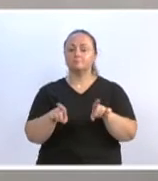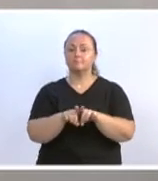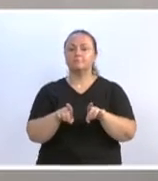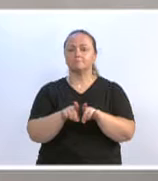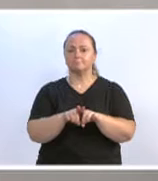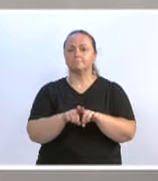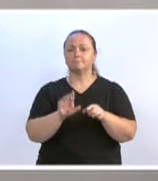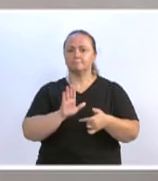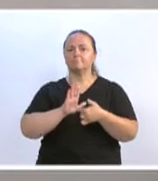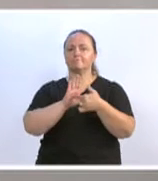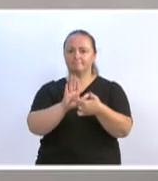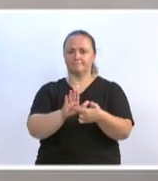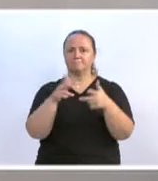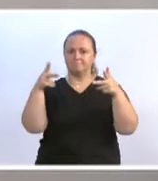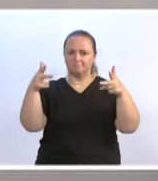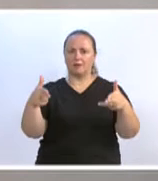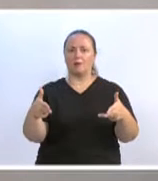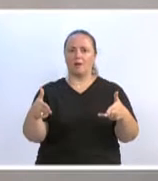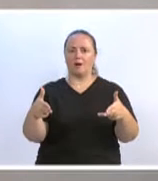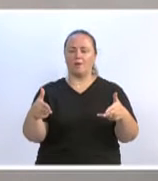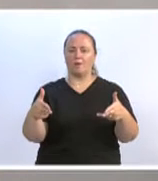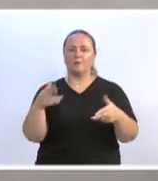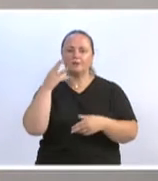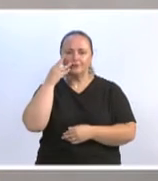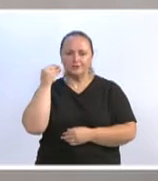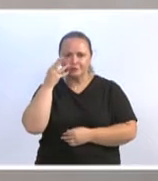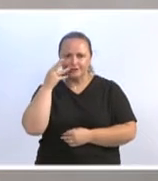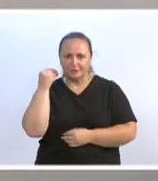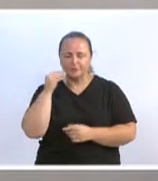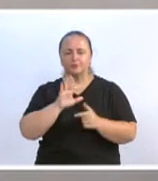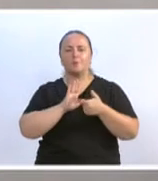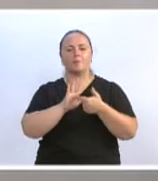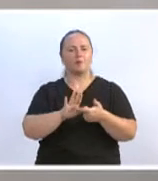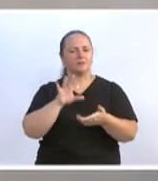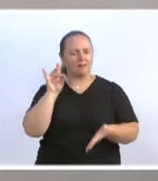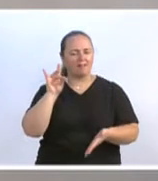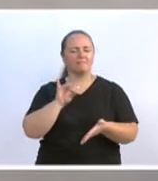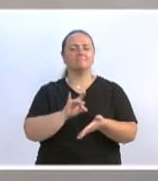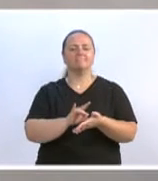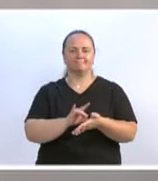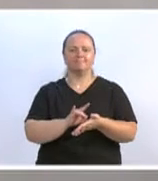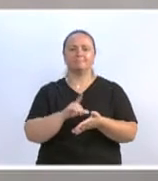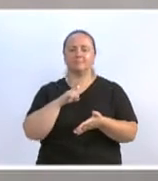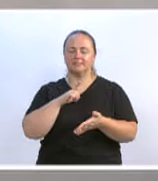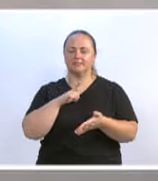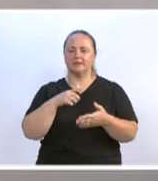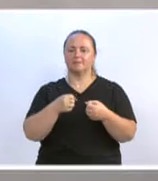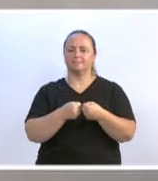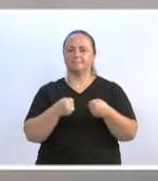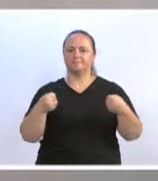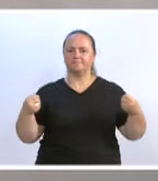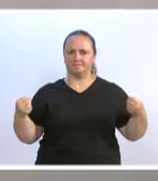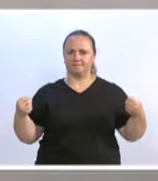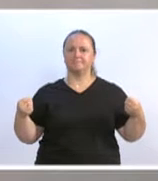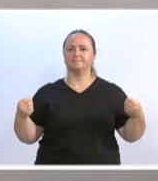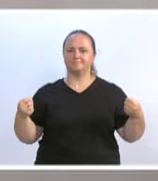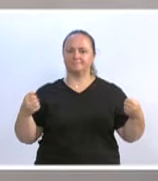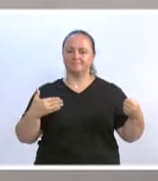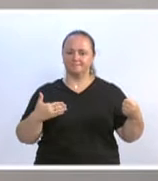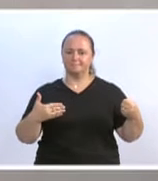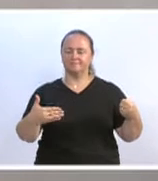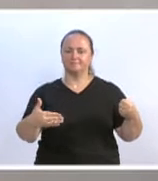do que fez o vereador professor Gilson, destacar o pedágio em prol da